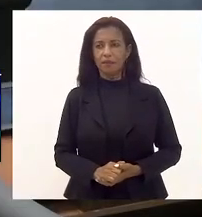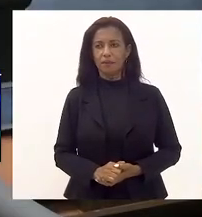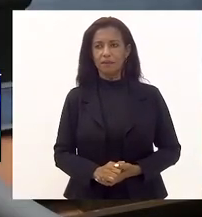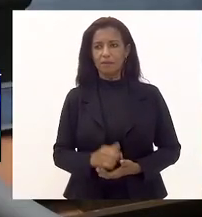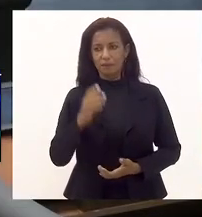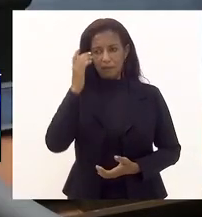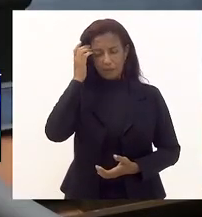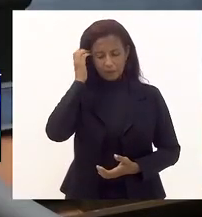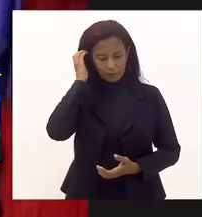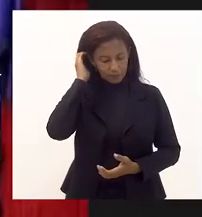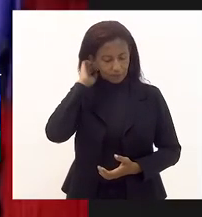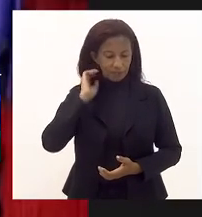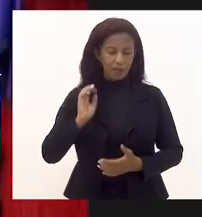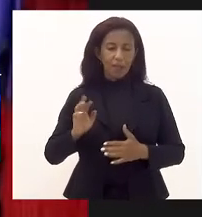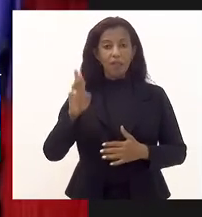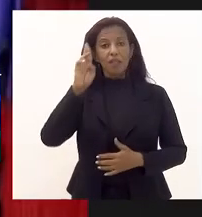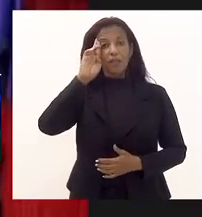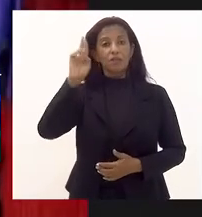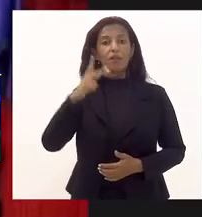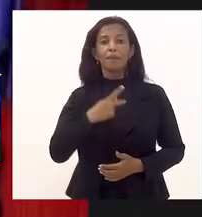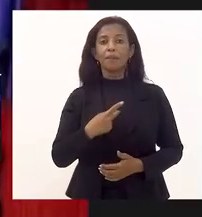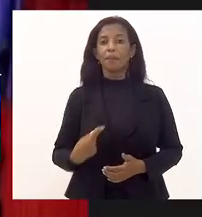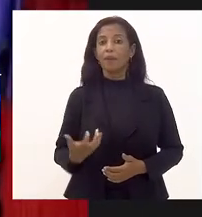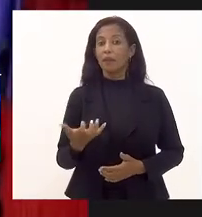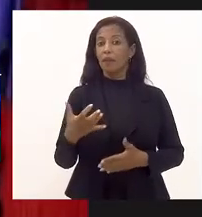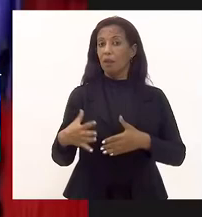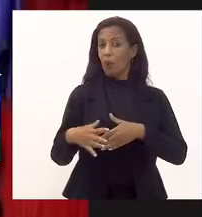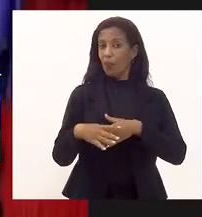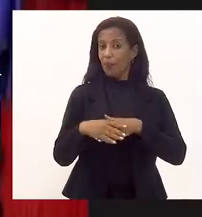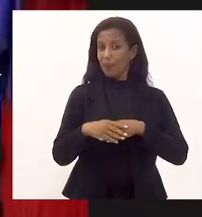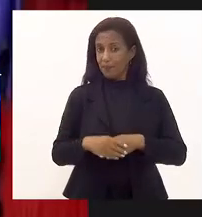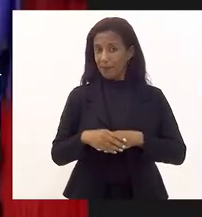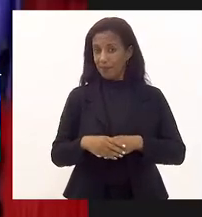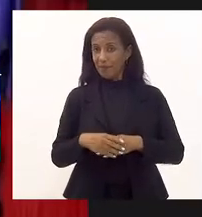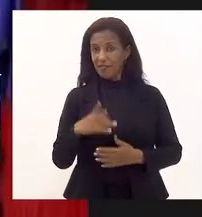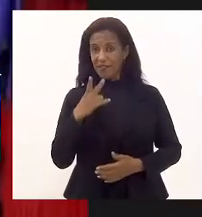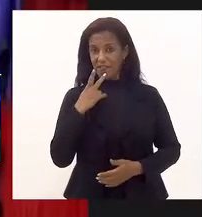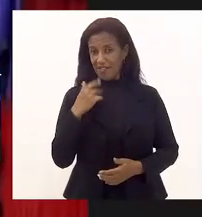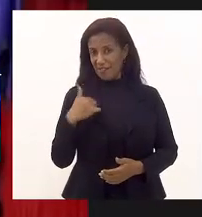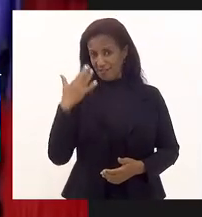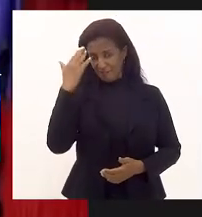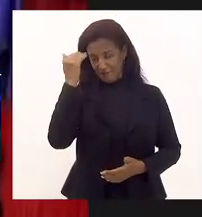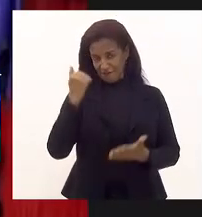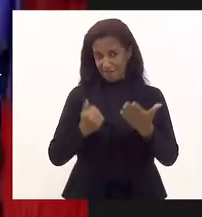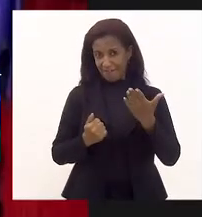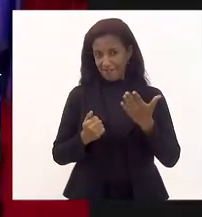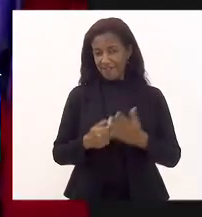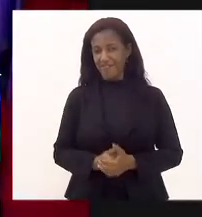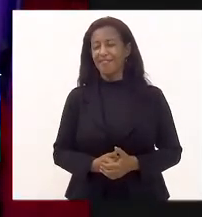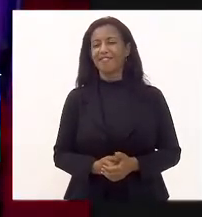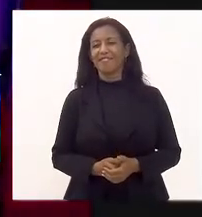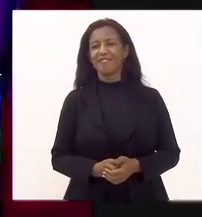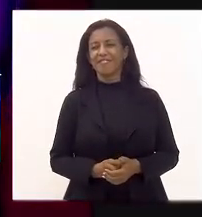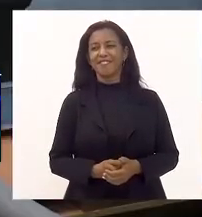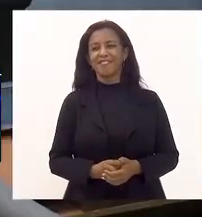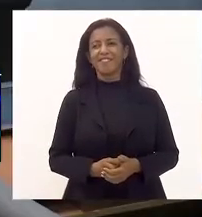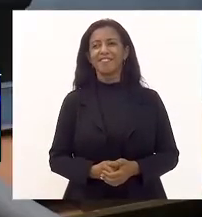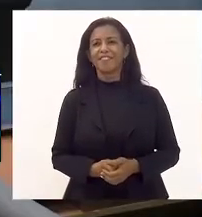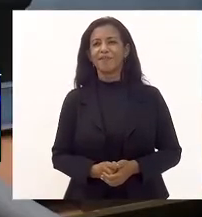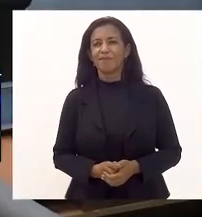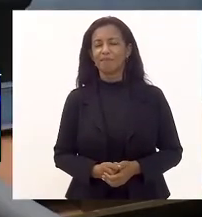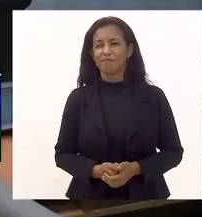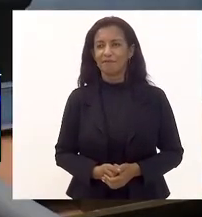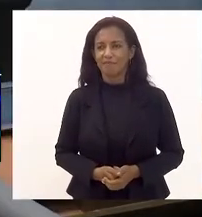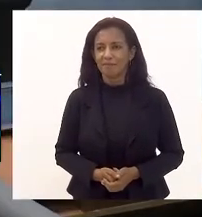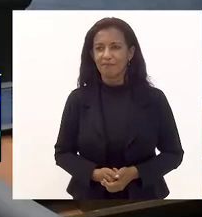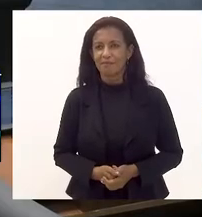Senhora presidente, gostaria de cumprimentá-la. José, primeiro que sou sua fã, não é? Eu que sou sua, você sabe. Eu sou